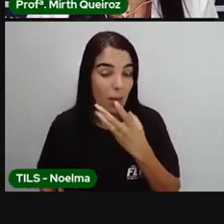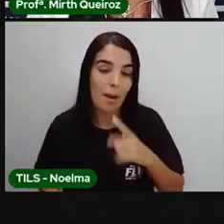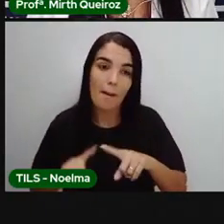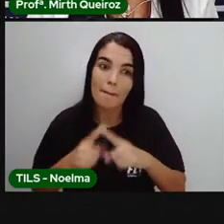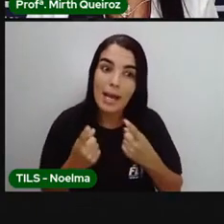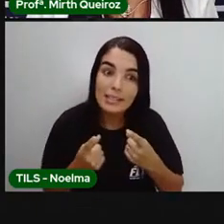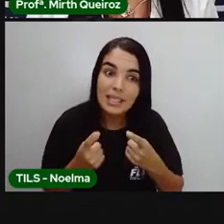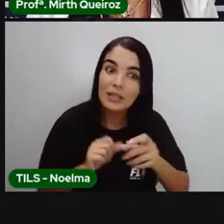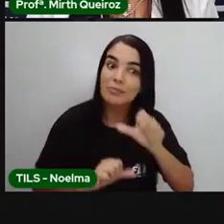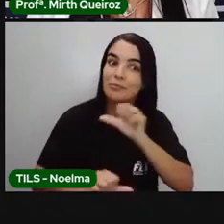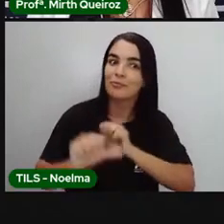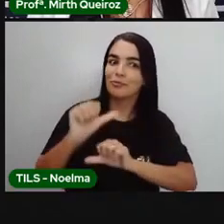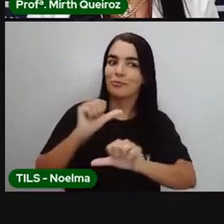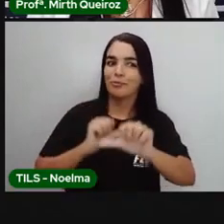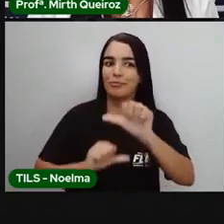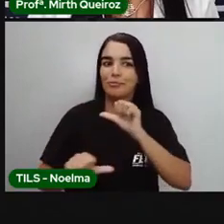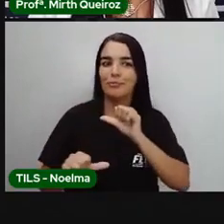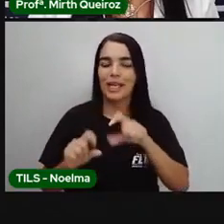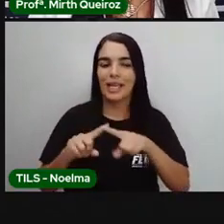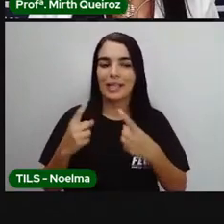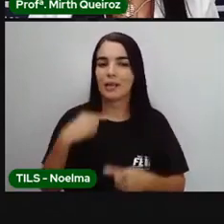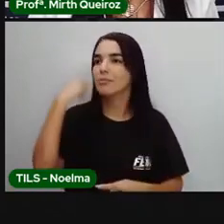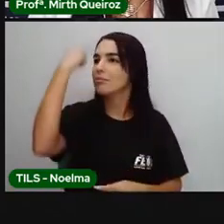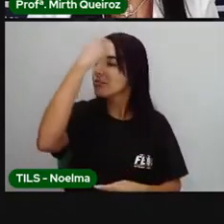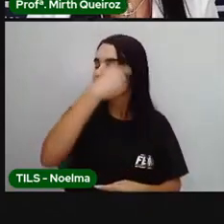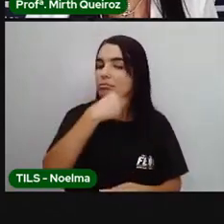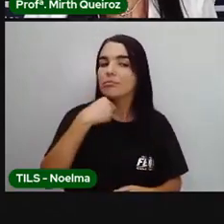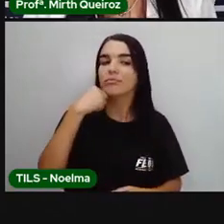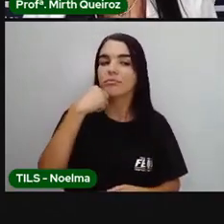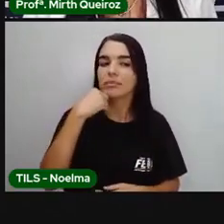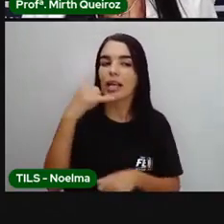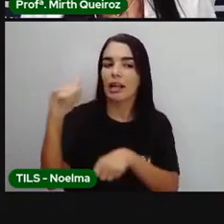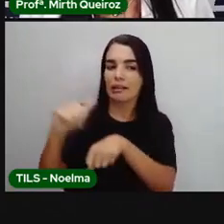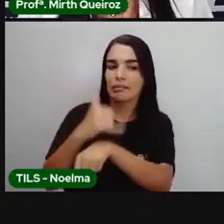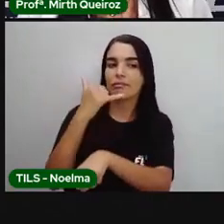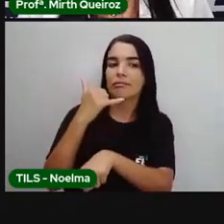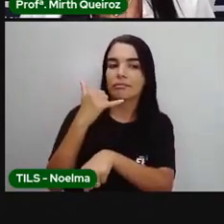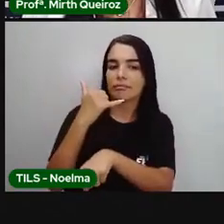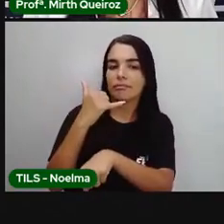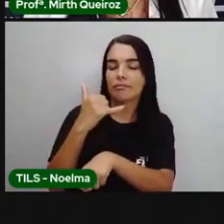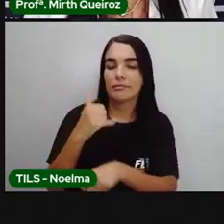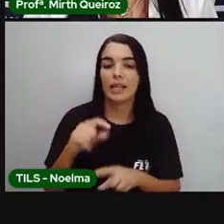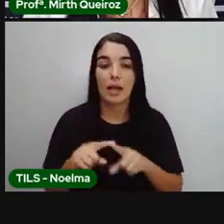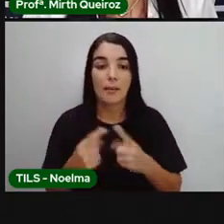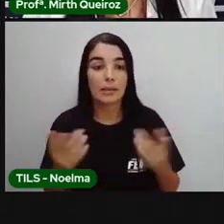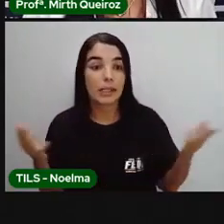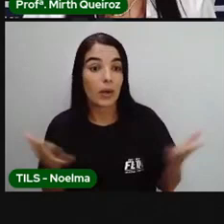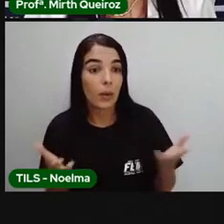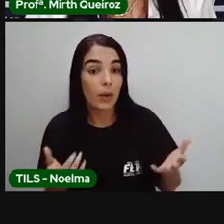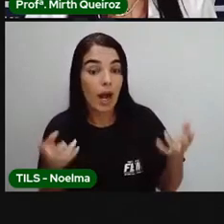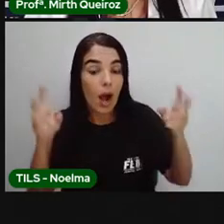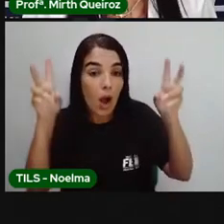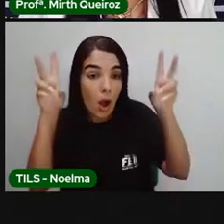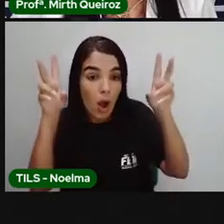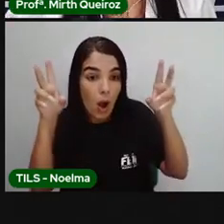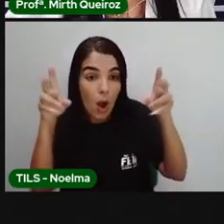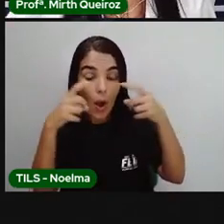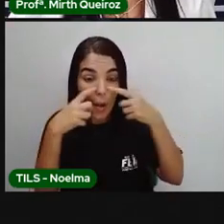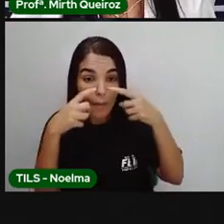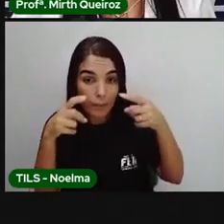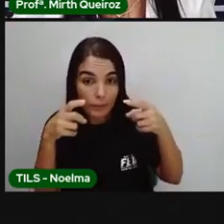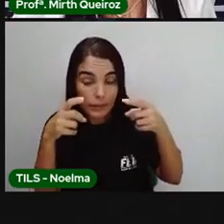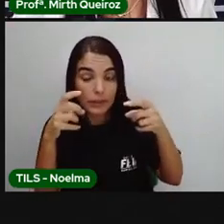contrário, né. Então, as aparências, elas enganam. Só que o que nós vamos fazer agora? Vamos observar o título da fábula.